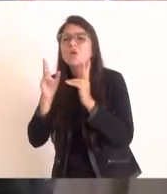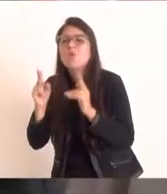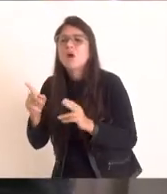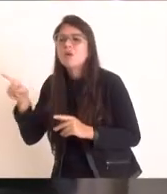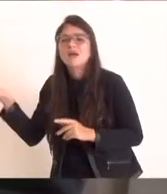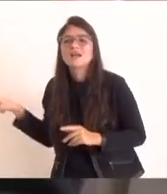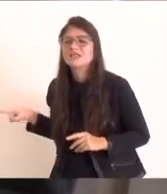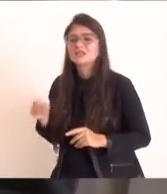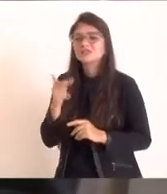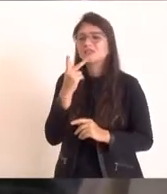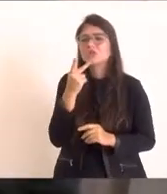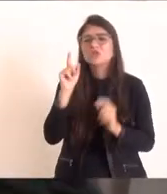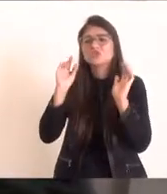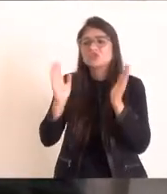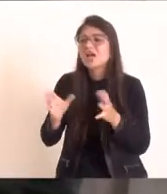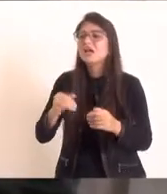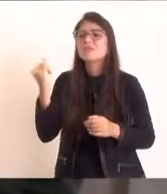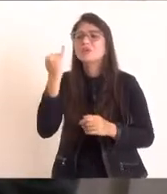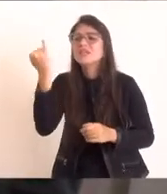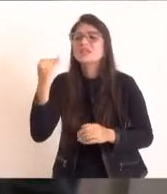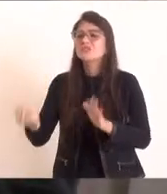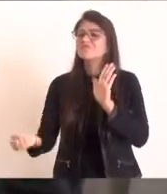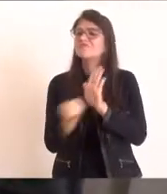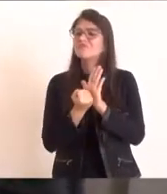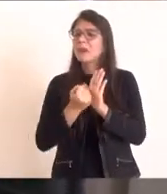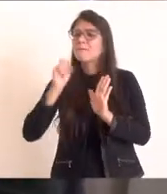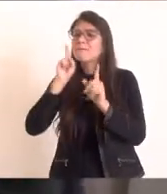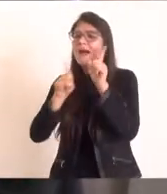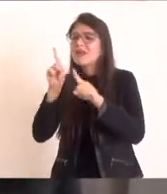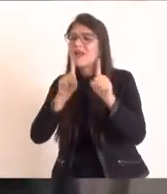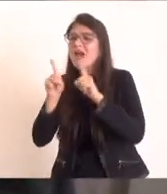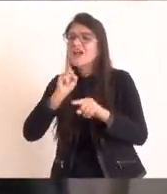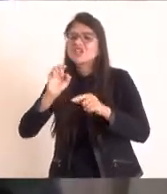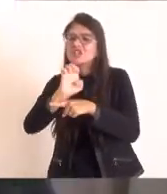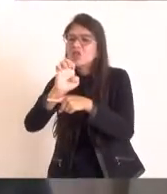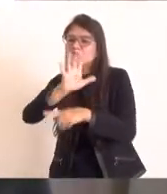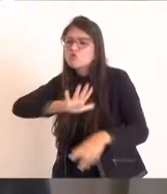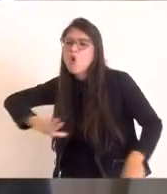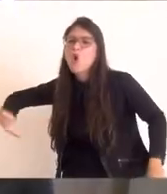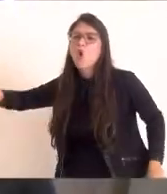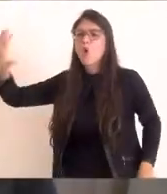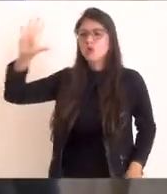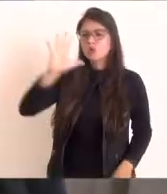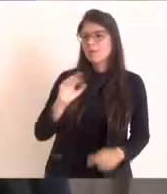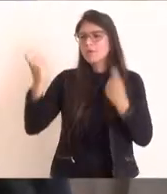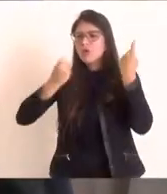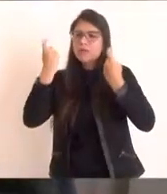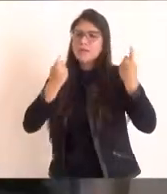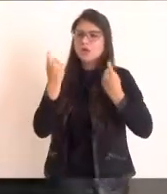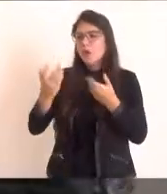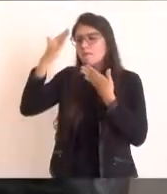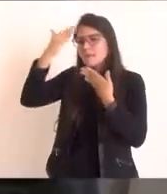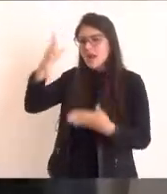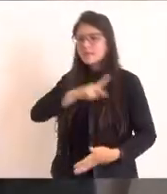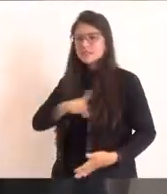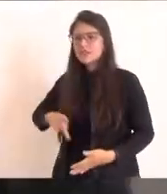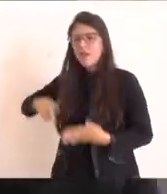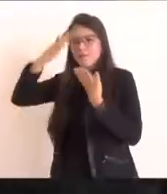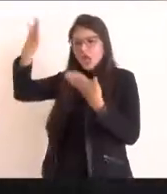exportar o nosso selo Maricá para todo o Estado. Também temos essa preocupação. Muito obrigado, presidente. Muito obrigado a todos.